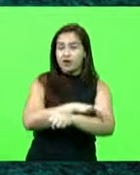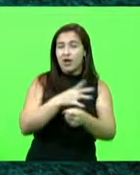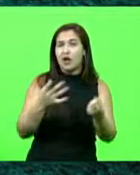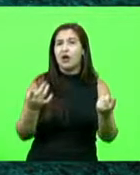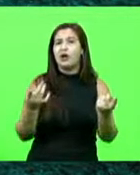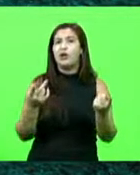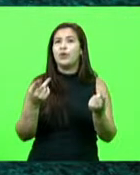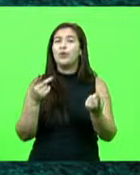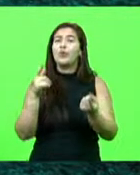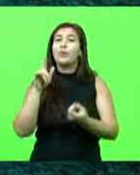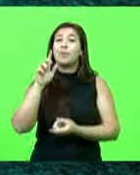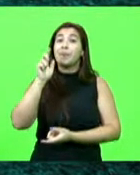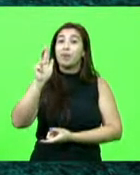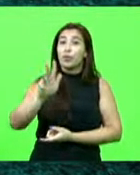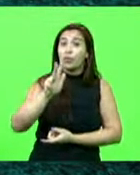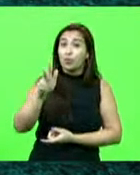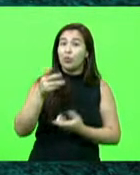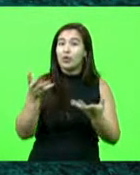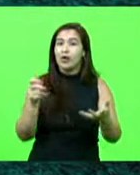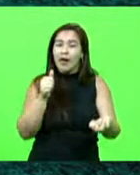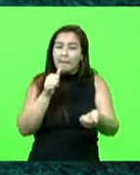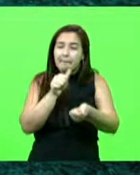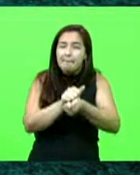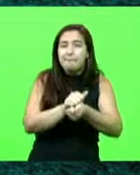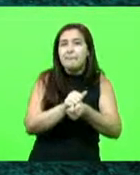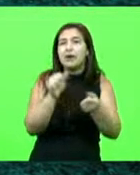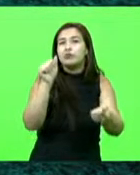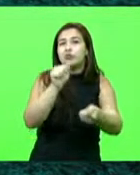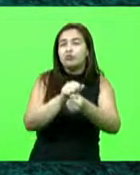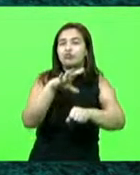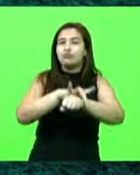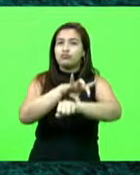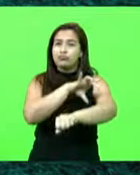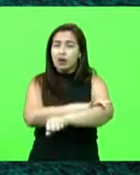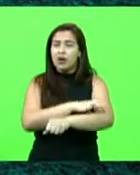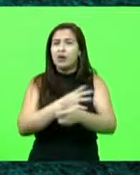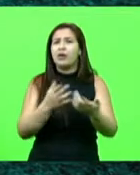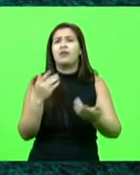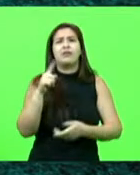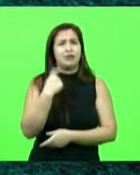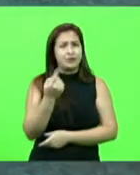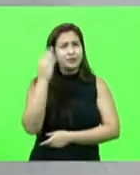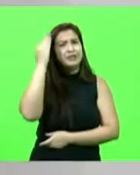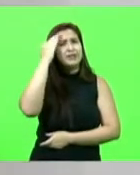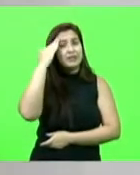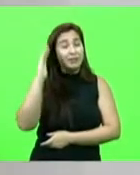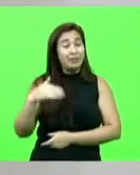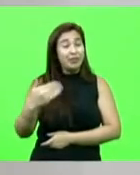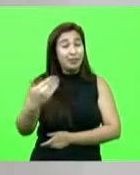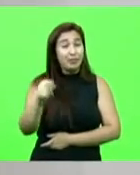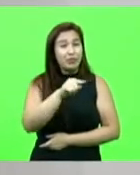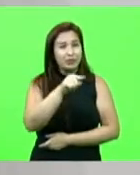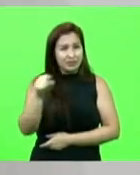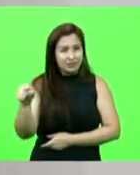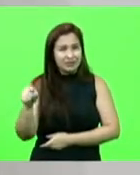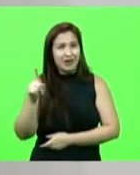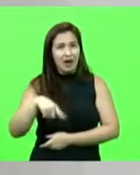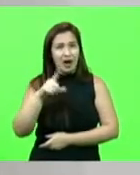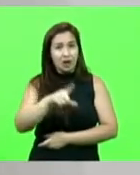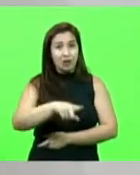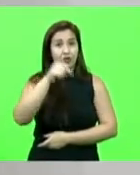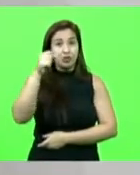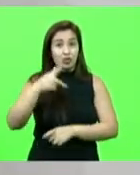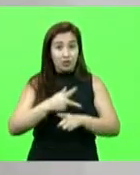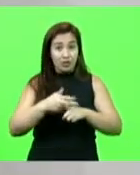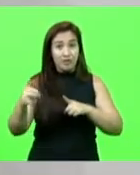voltar à periferia e aproximar dos evangélicos. Mesmo assim, gente sabe que depois de eleitos, os partidos de esquerda vão defender